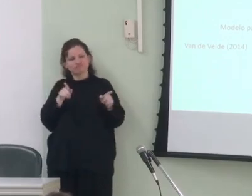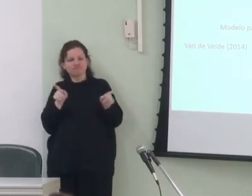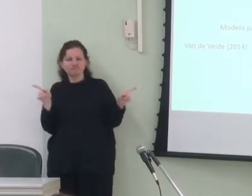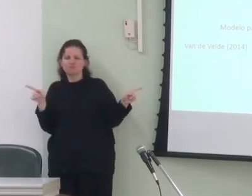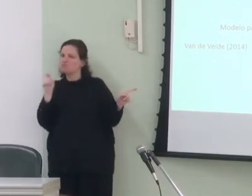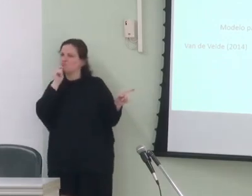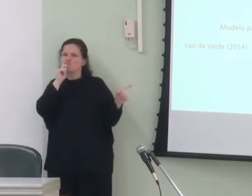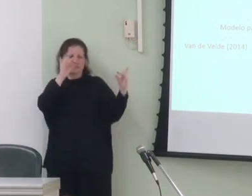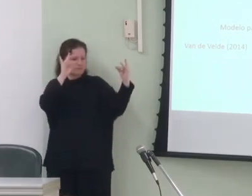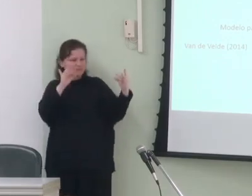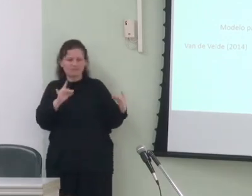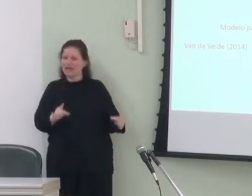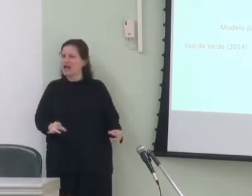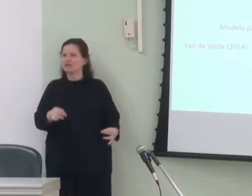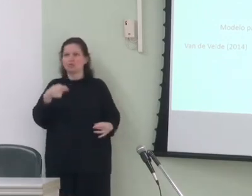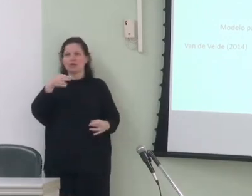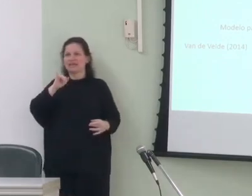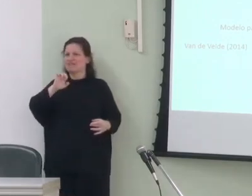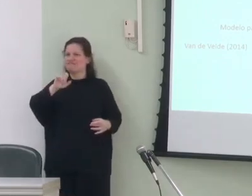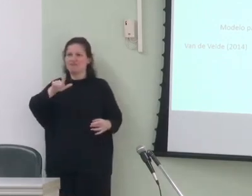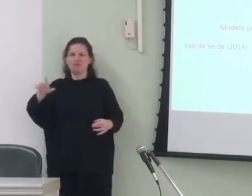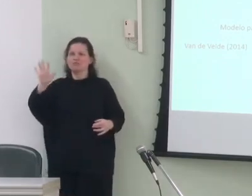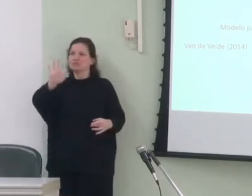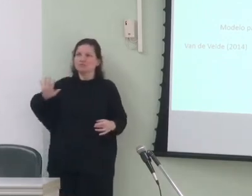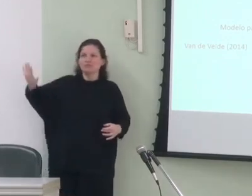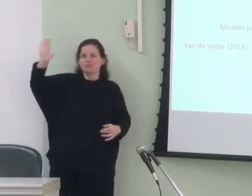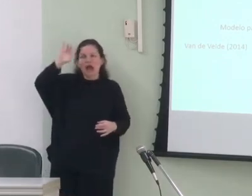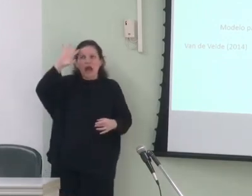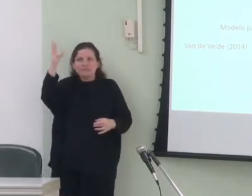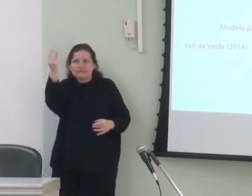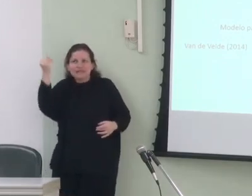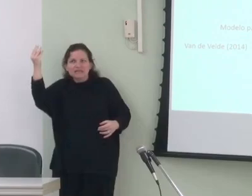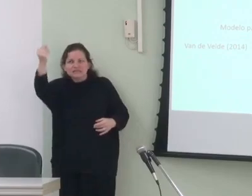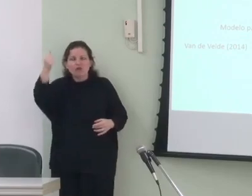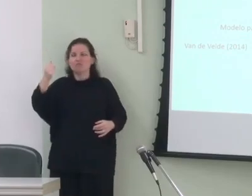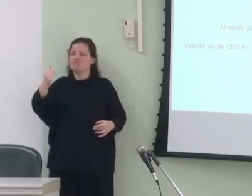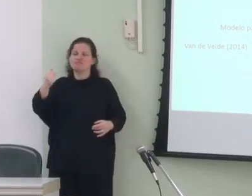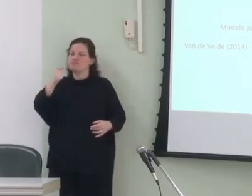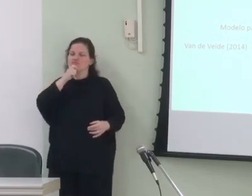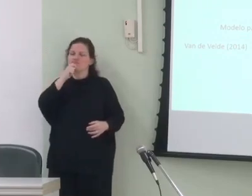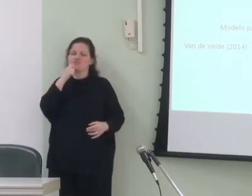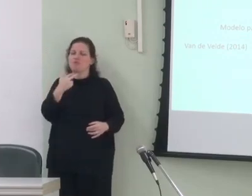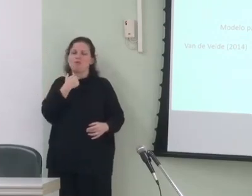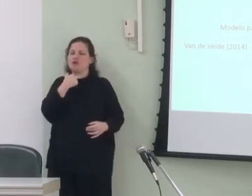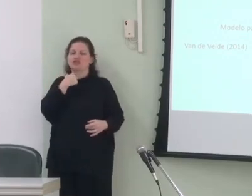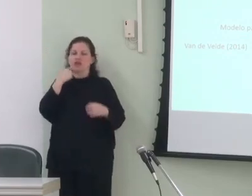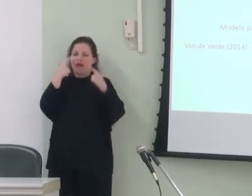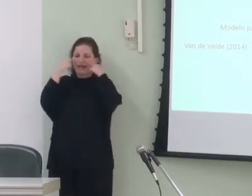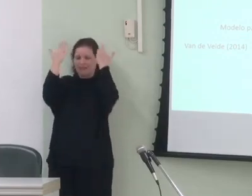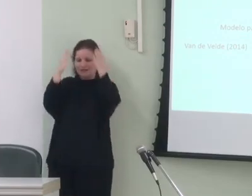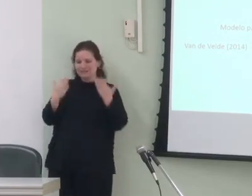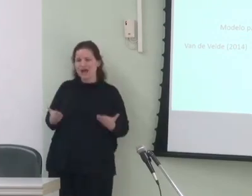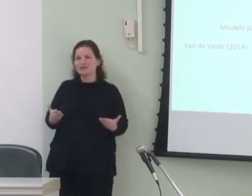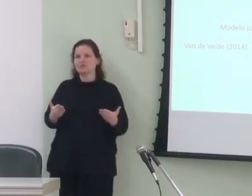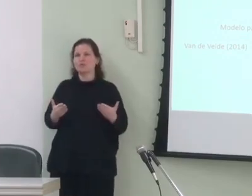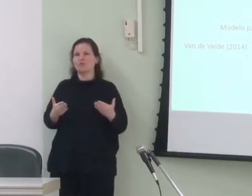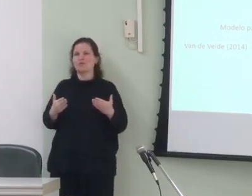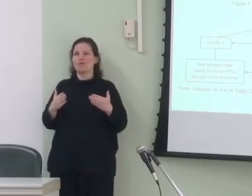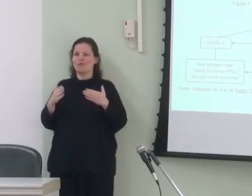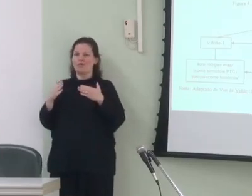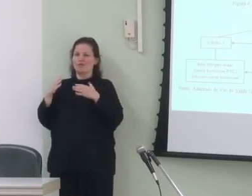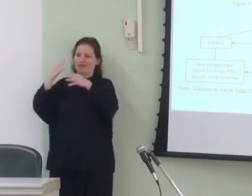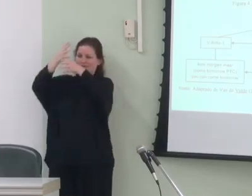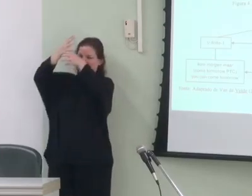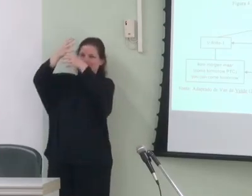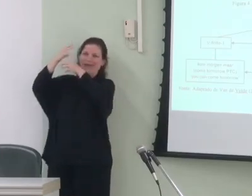algo especificado nos níveis de generalização e abstração mais altos e portanto não podem ser analisados por meio dos elos de herança